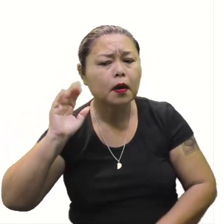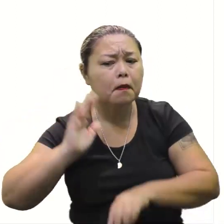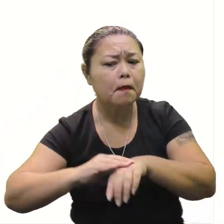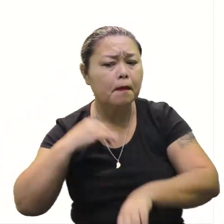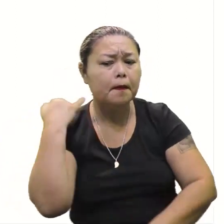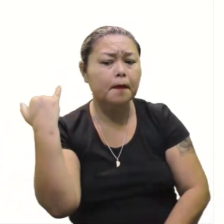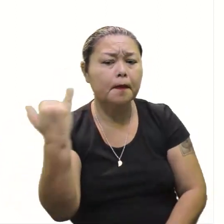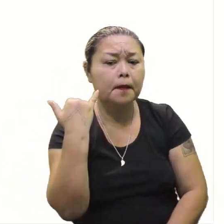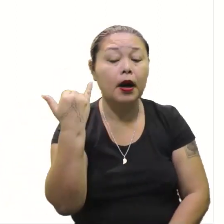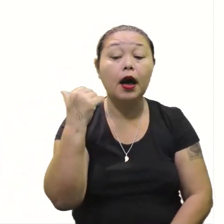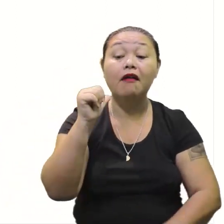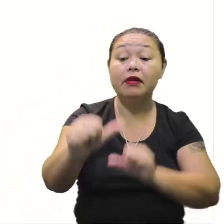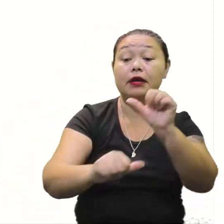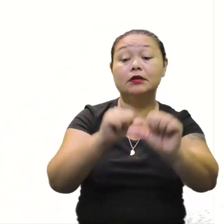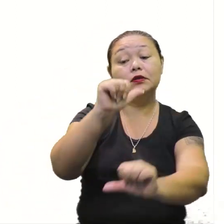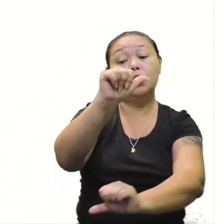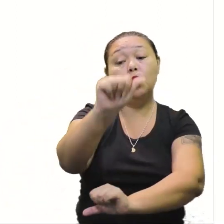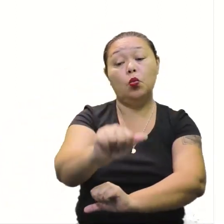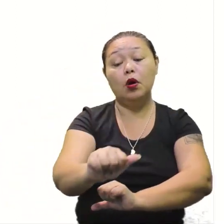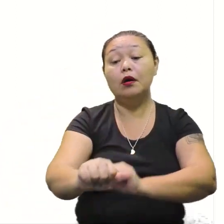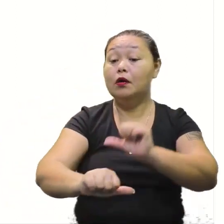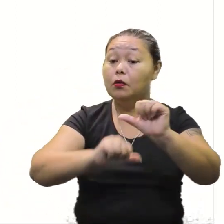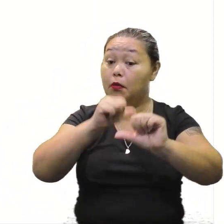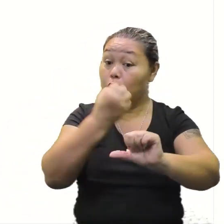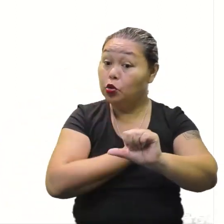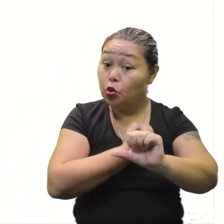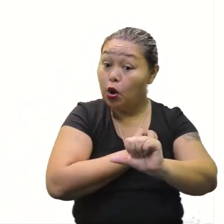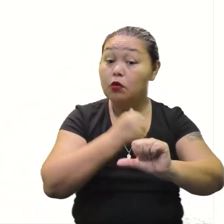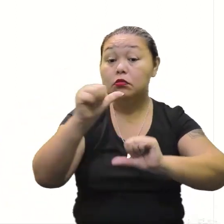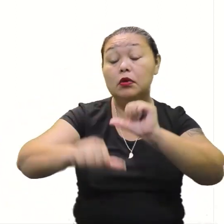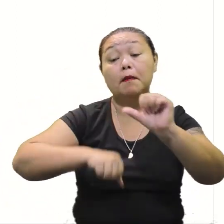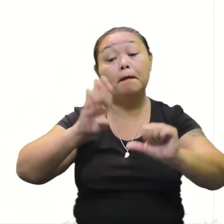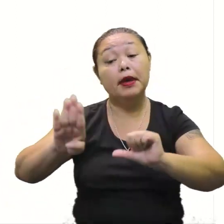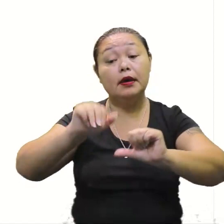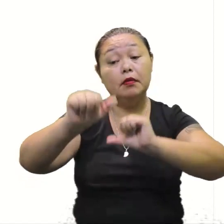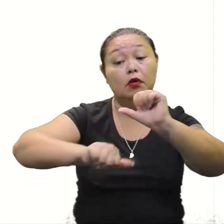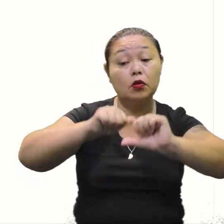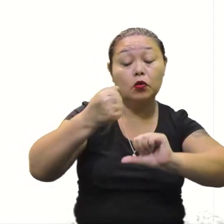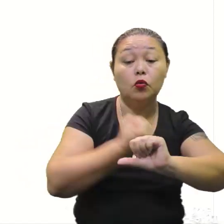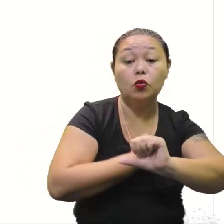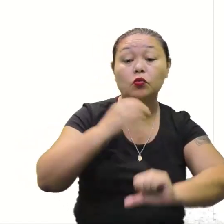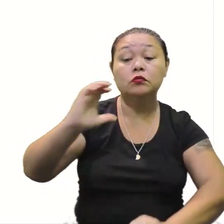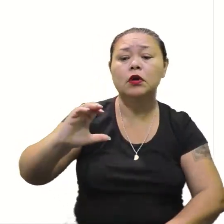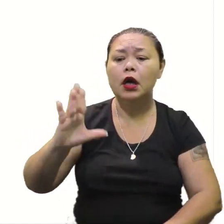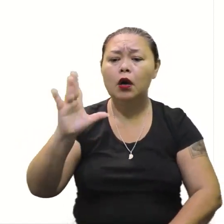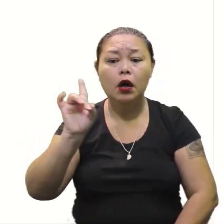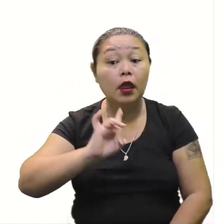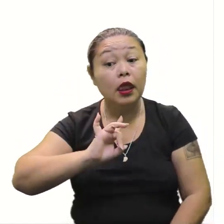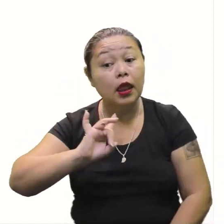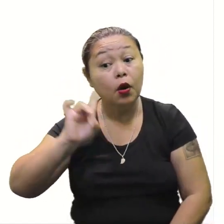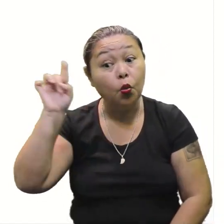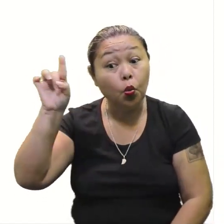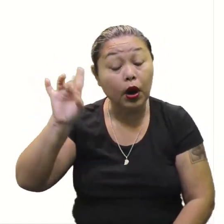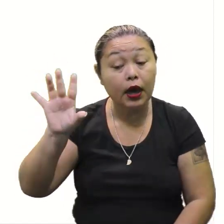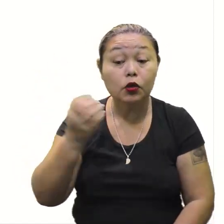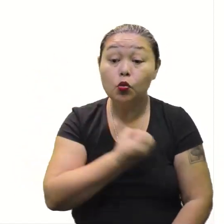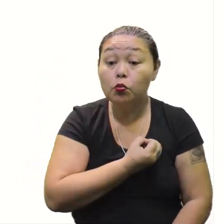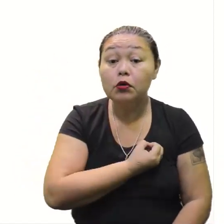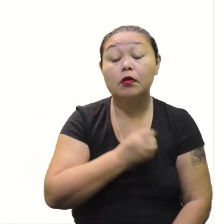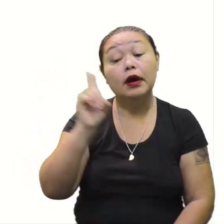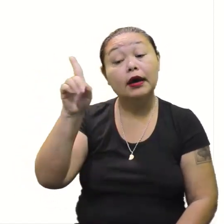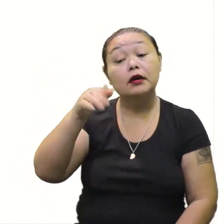variação do número A, do número B e do número C. Mas não é número, não é número aqui, no